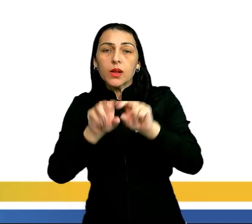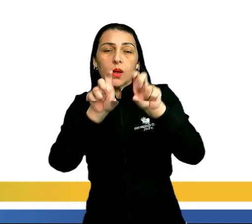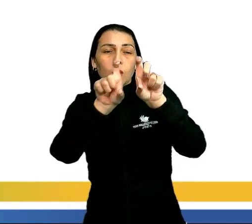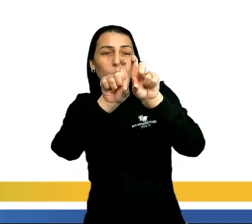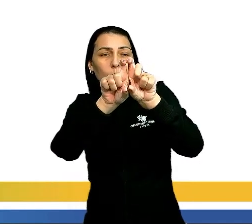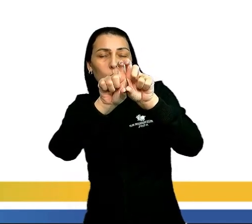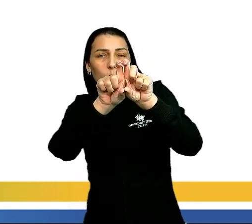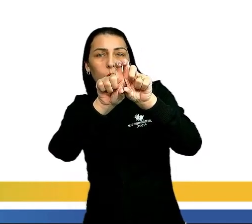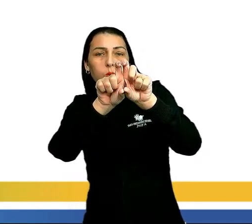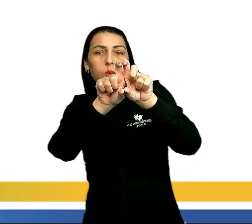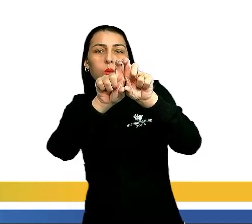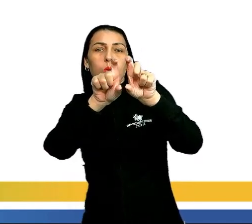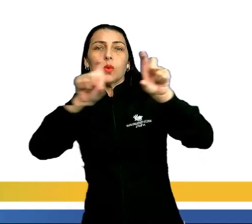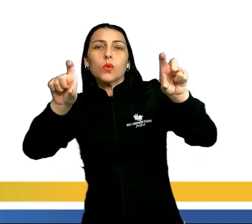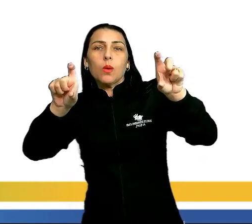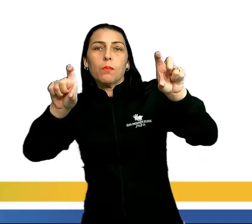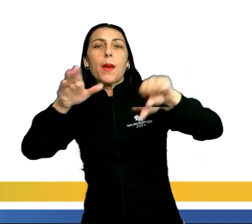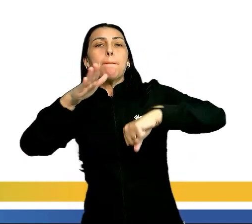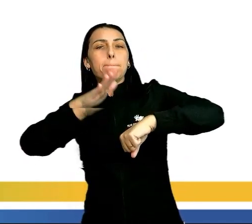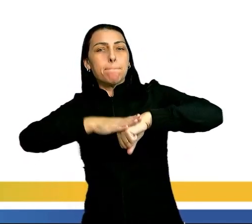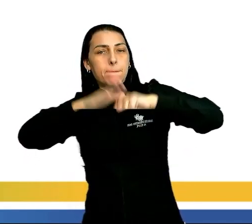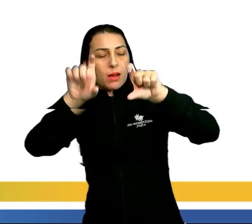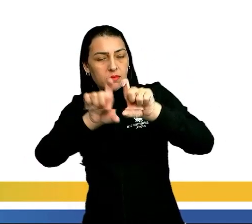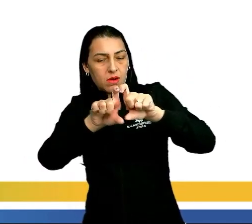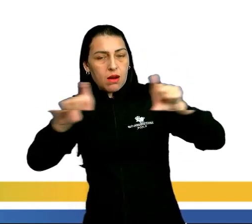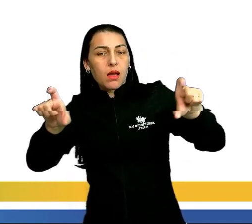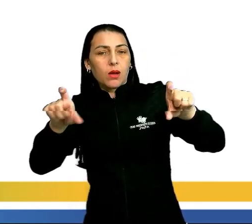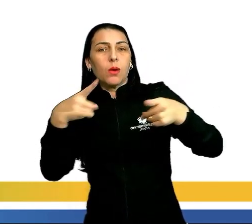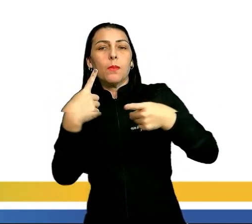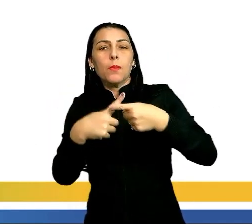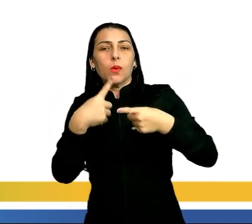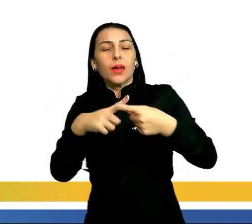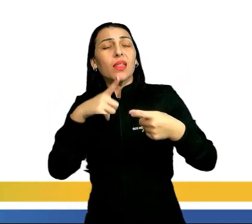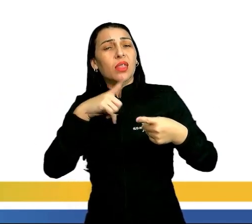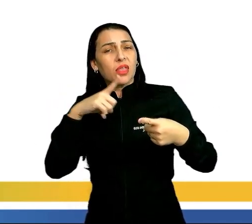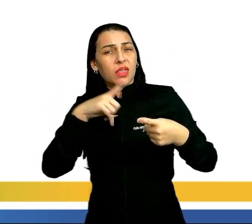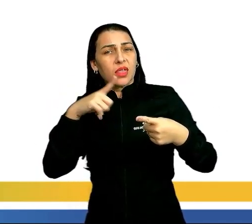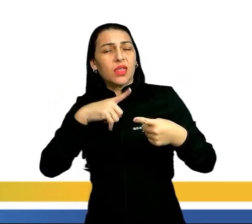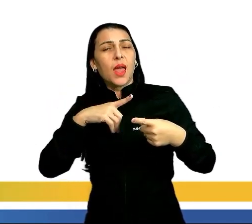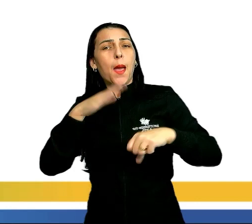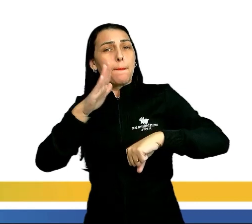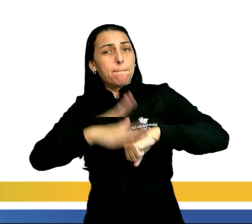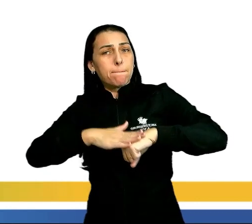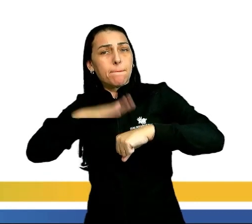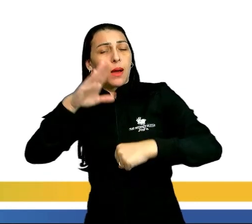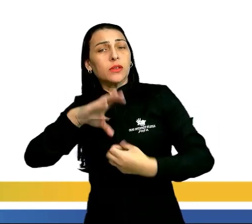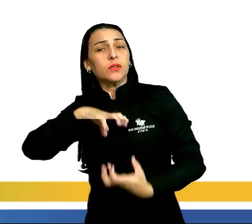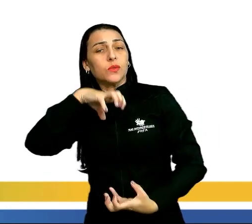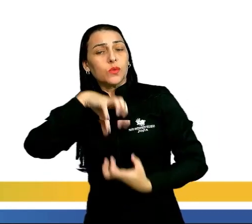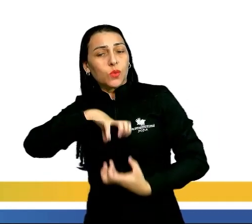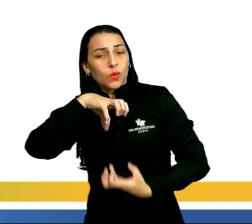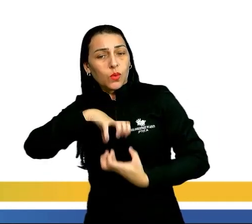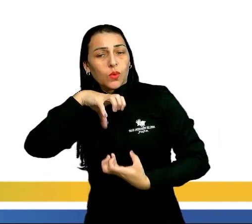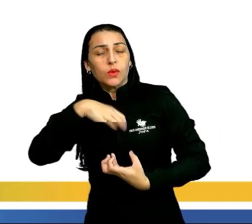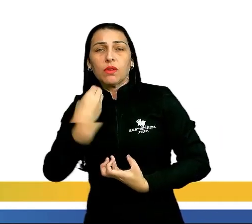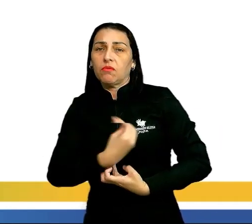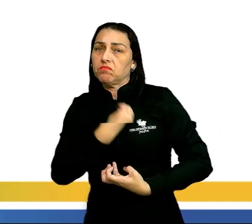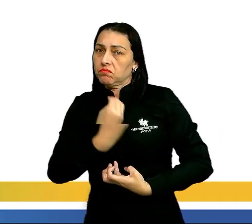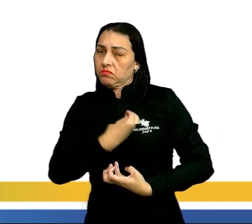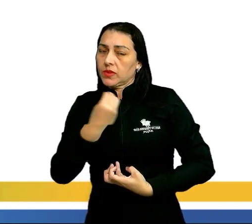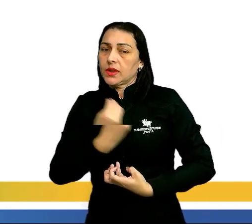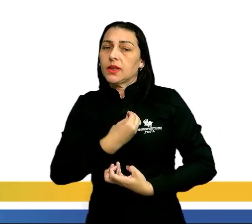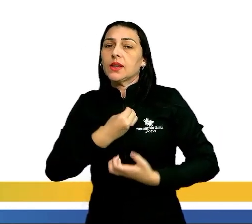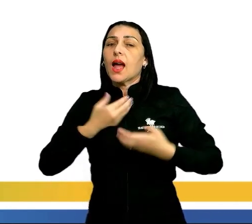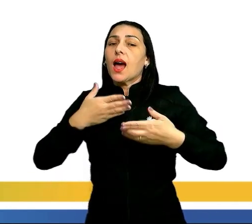ápice, o topo dessa pirâmide é bastante largo, porque aqui a gente tem uma alta expectativa de vida. A